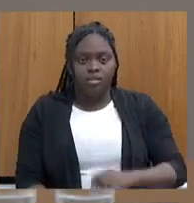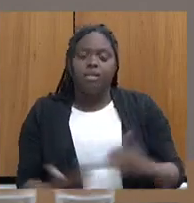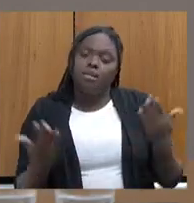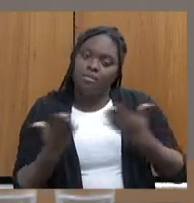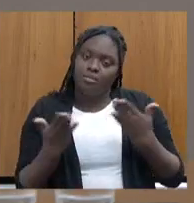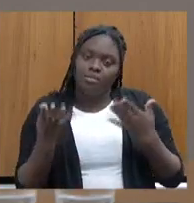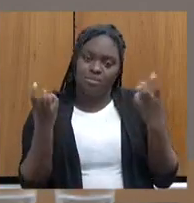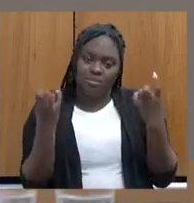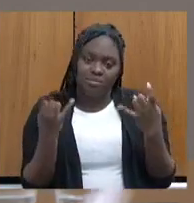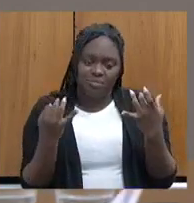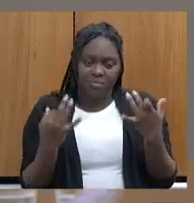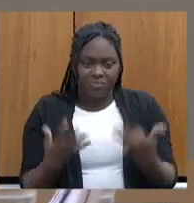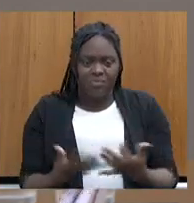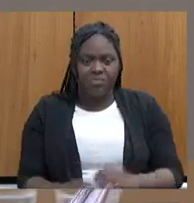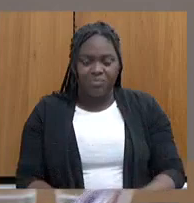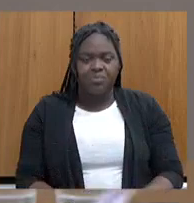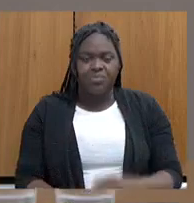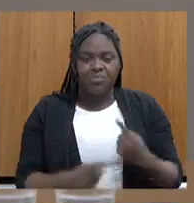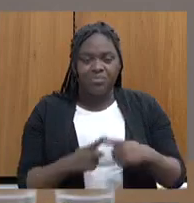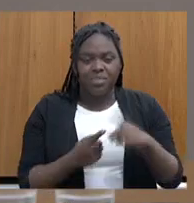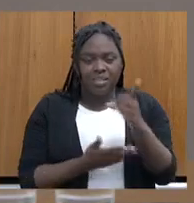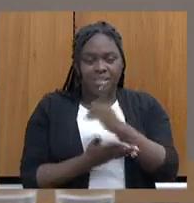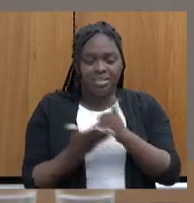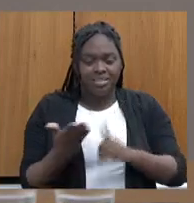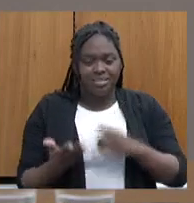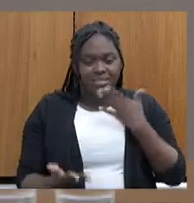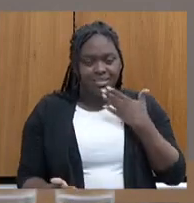explicar... Deixa eu entender aqui que o desenho é melhor.